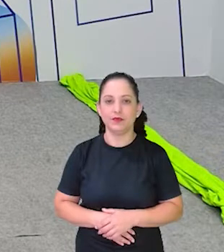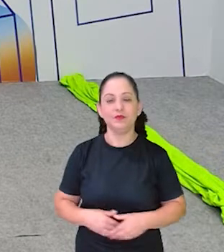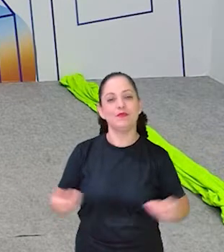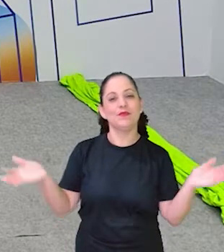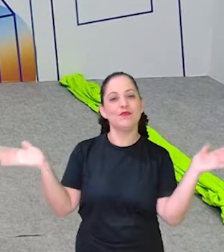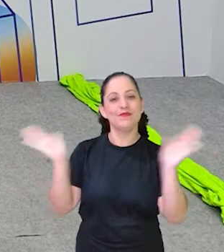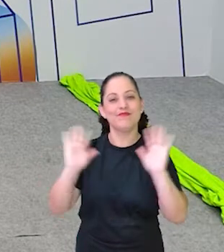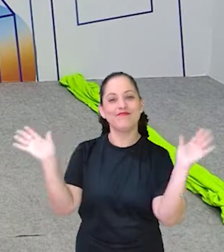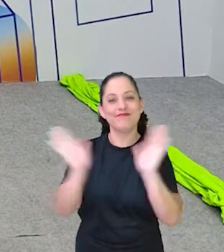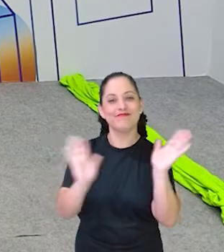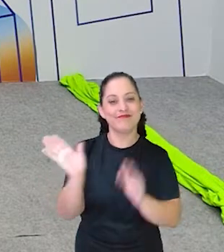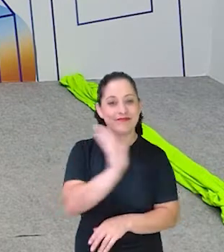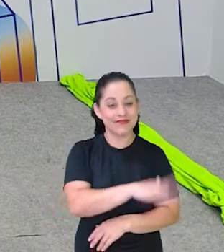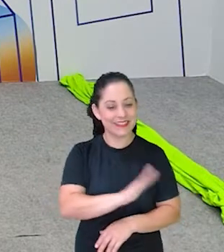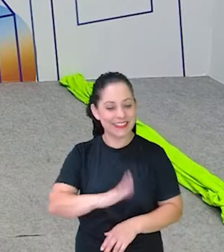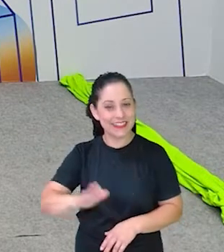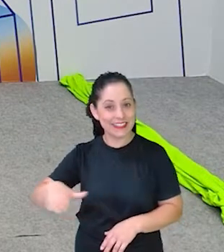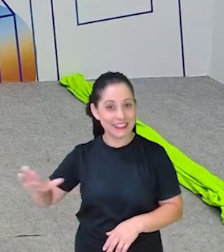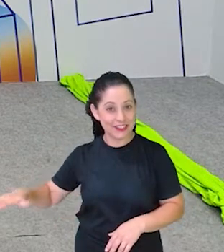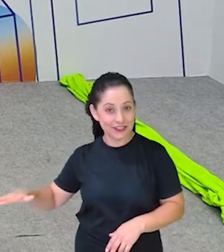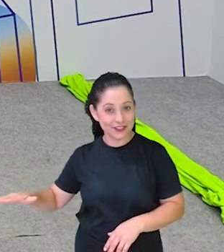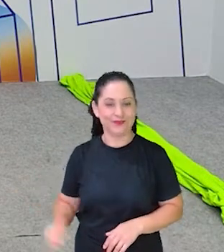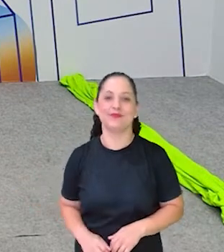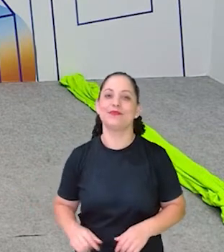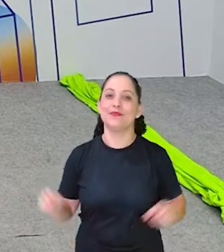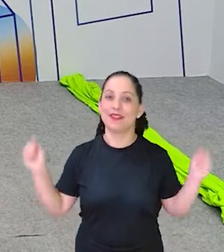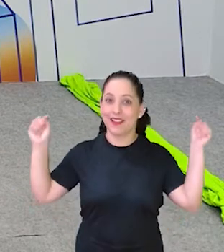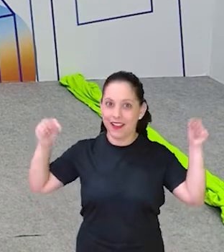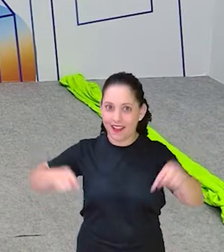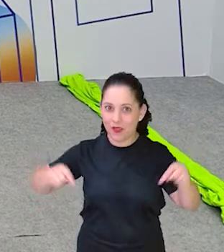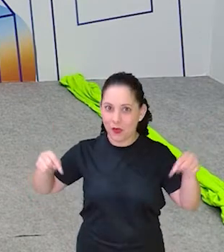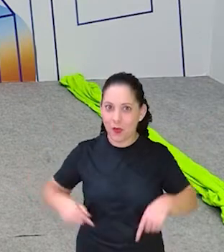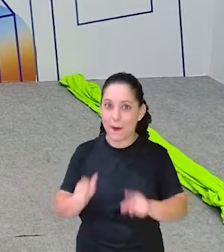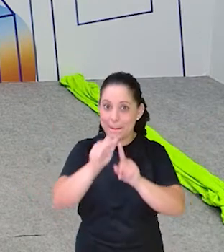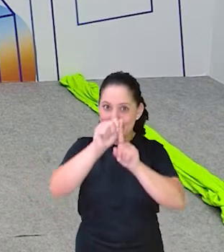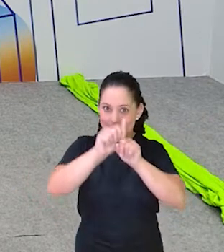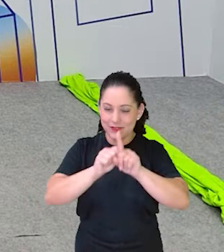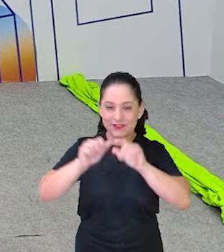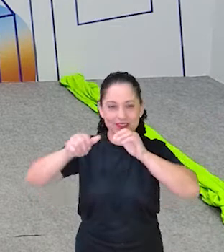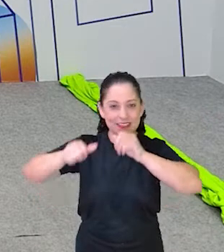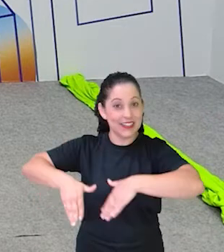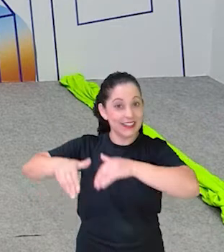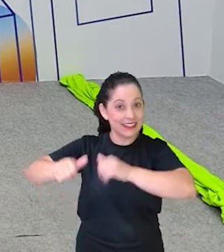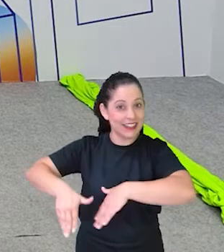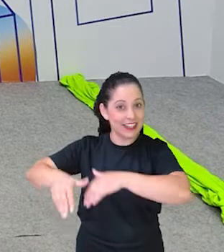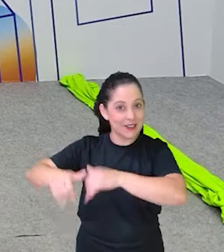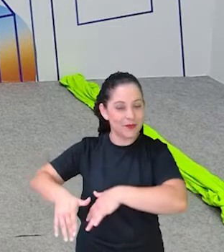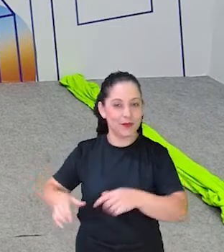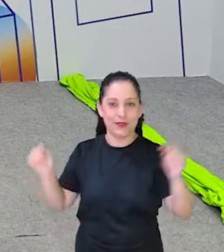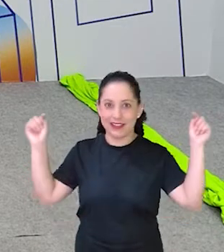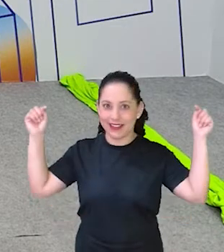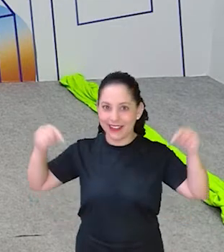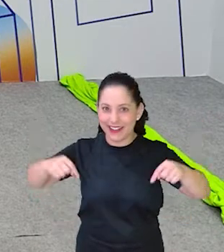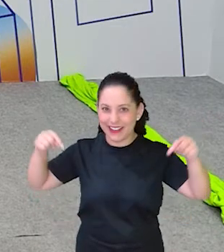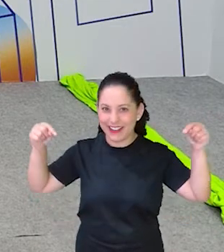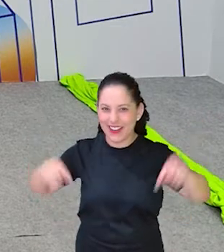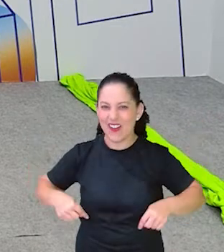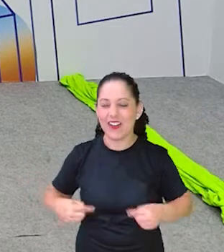Olá, crianças! Estamos iniciando o mês de setembro e esse mês está